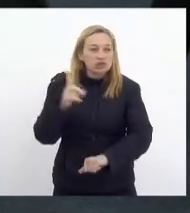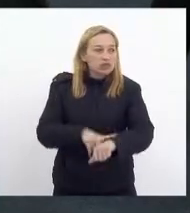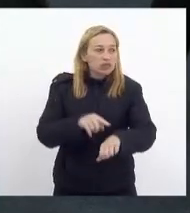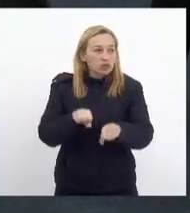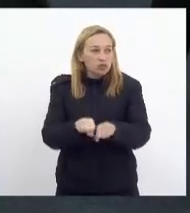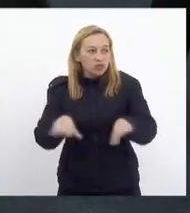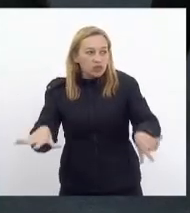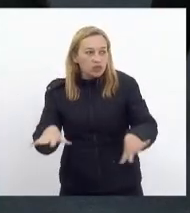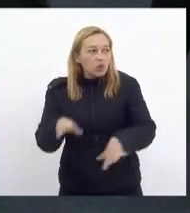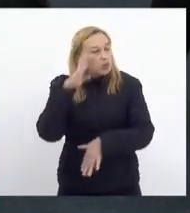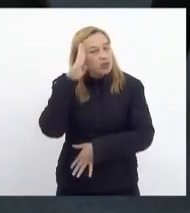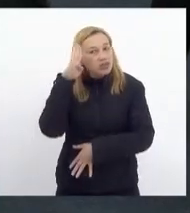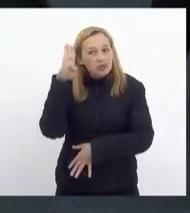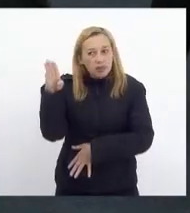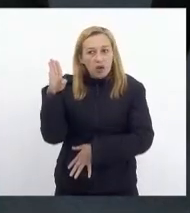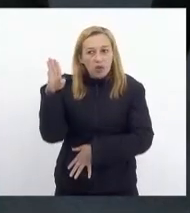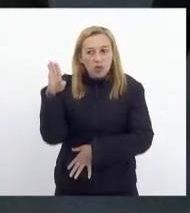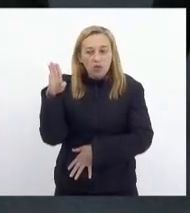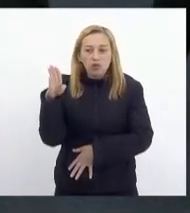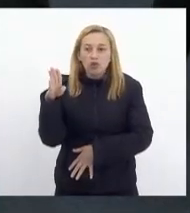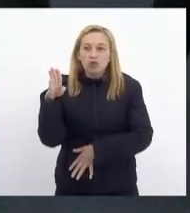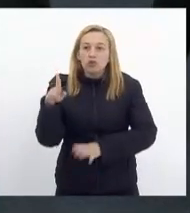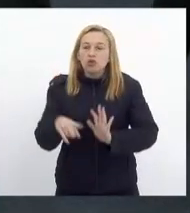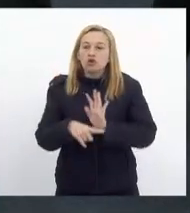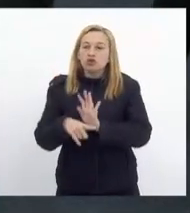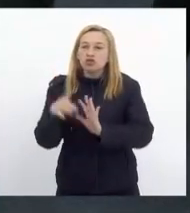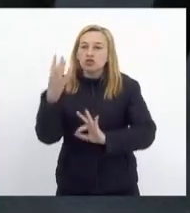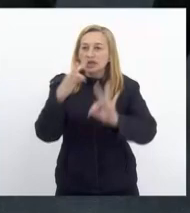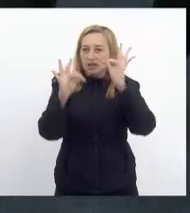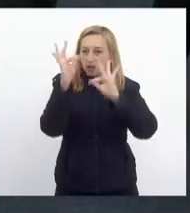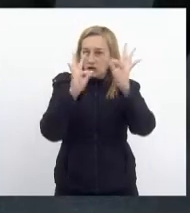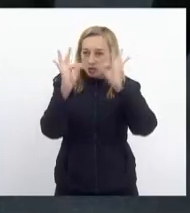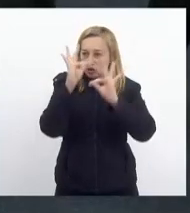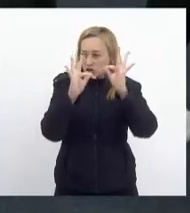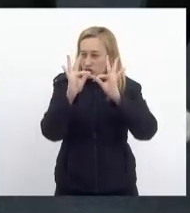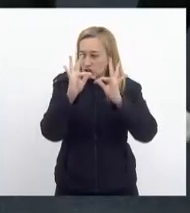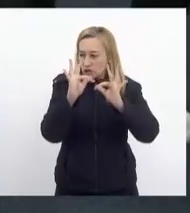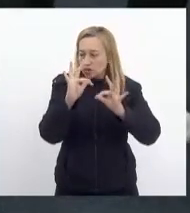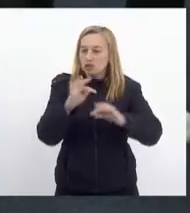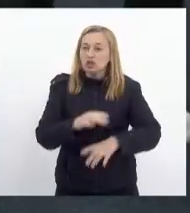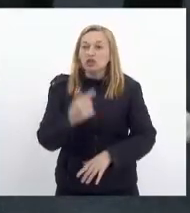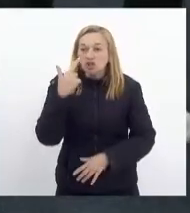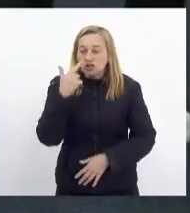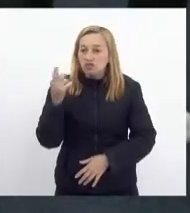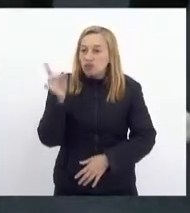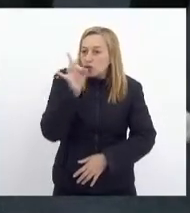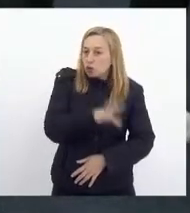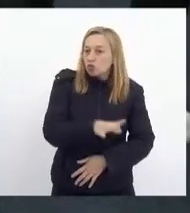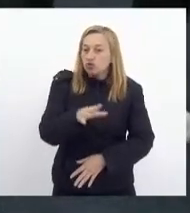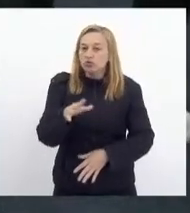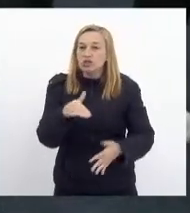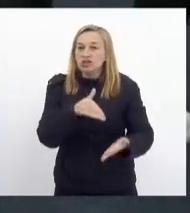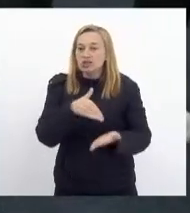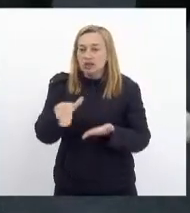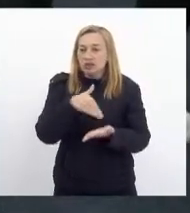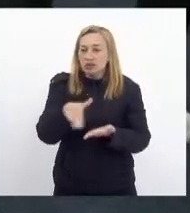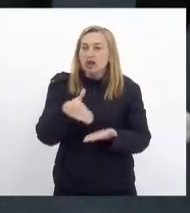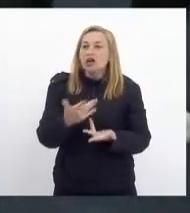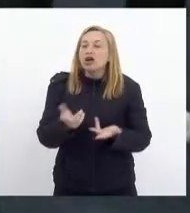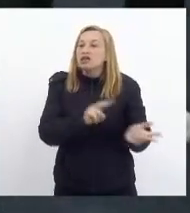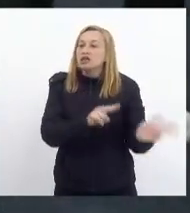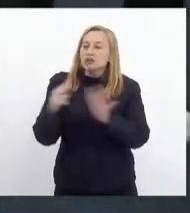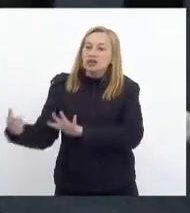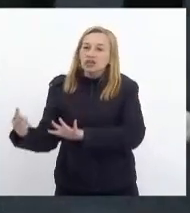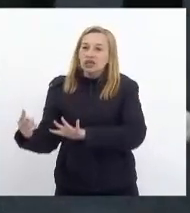pandemia, como principalmente o auxílio tecnológico. A gente viu na última semana que a Secretaria de Educação está concedendo um